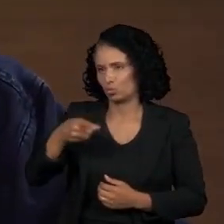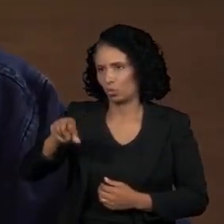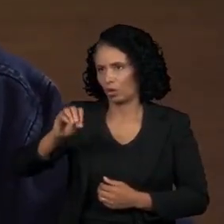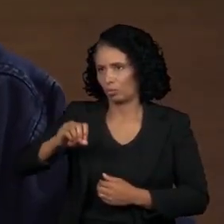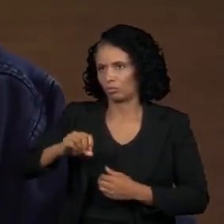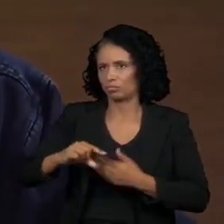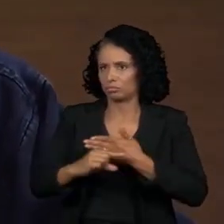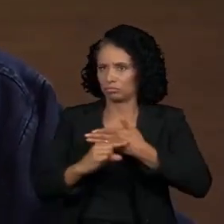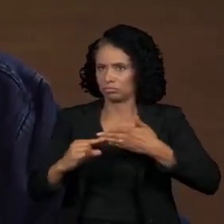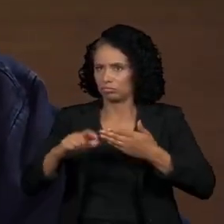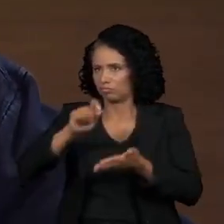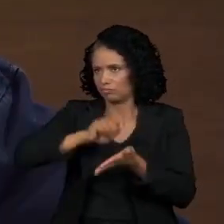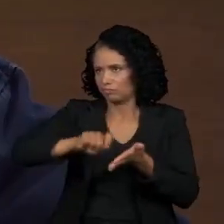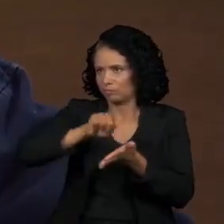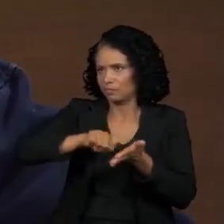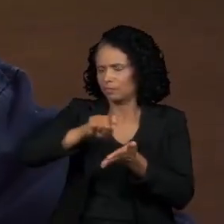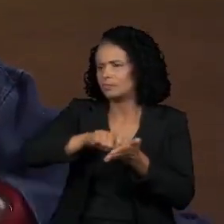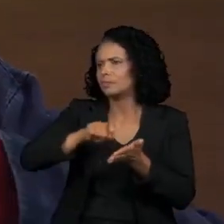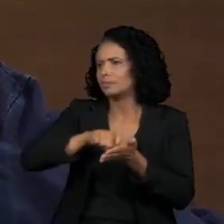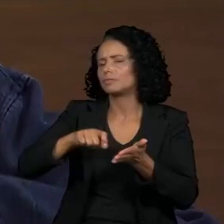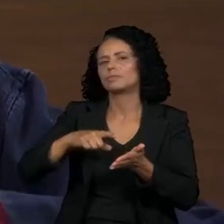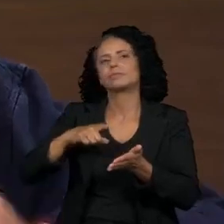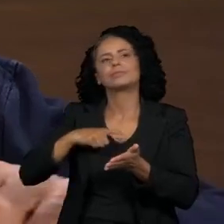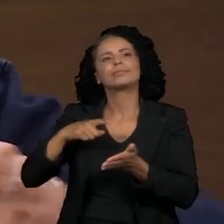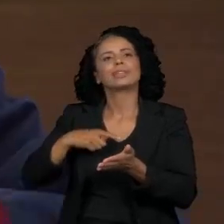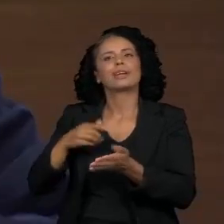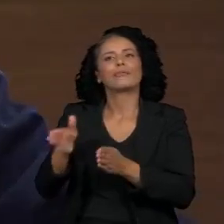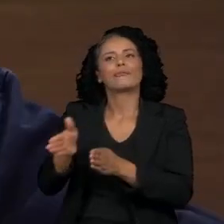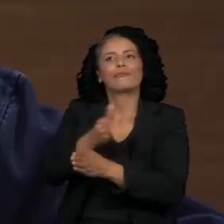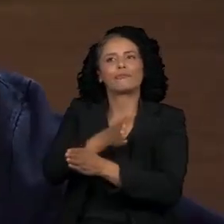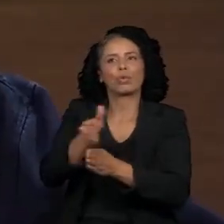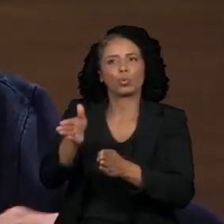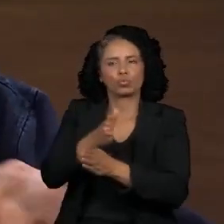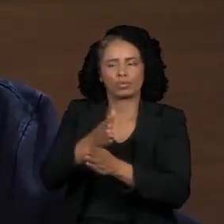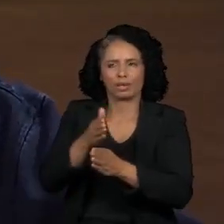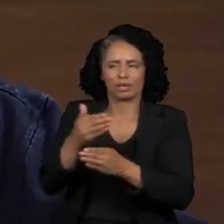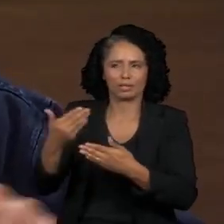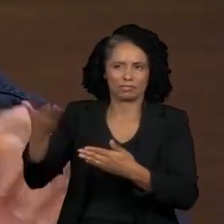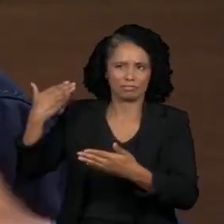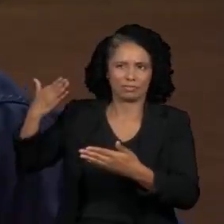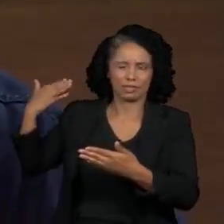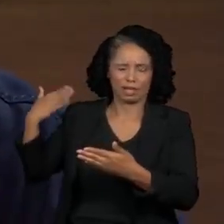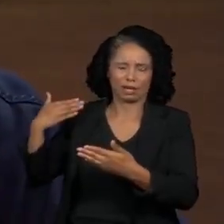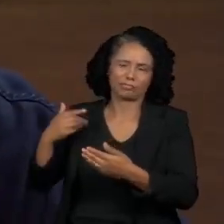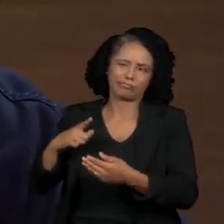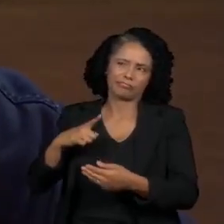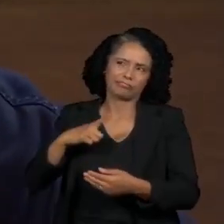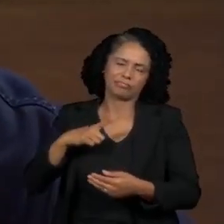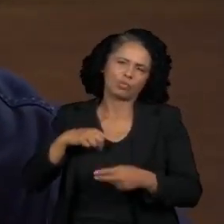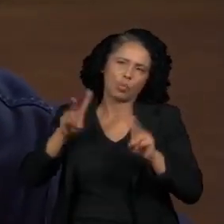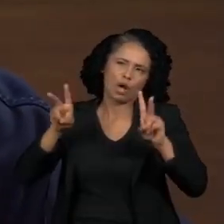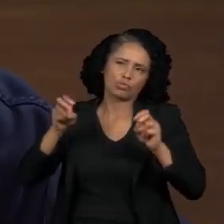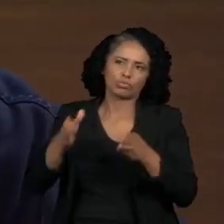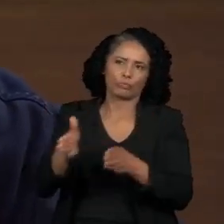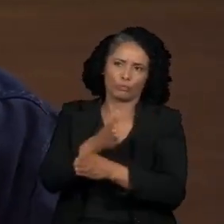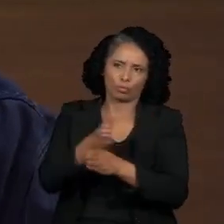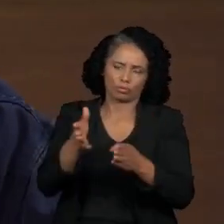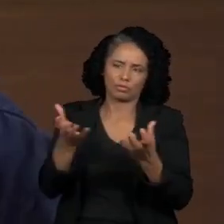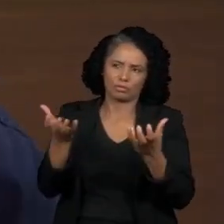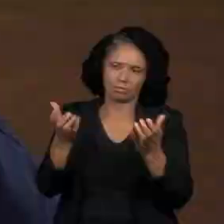fronteiras do Itamaraty, uma época. E por falar nesse assunto de fronteiras, porosidades e autonomia,